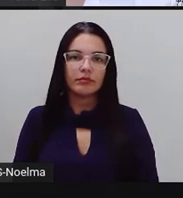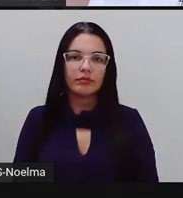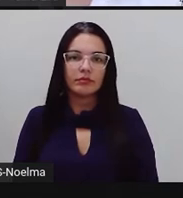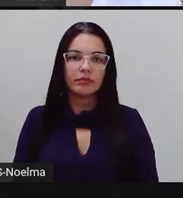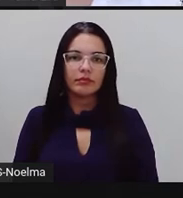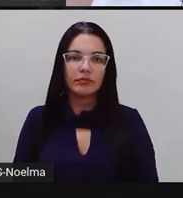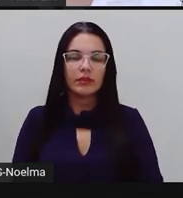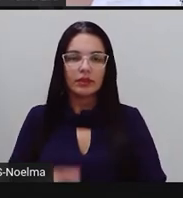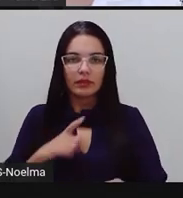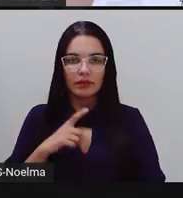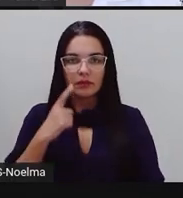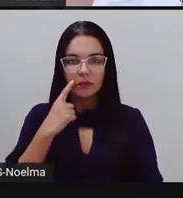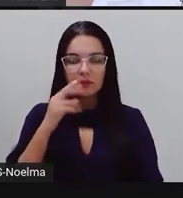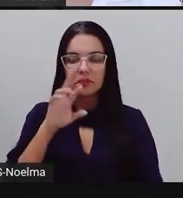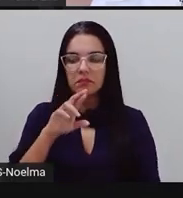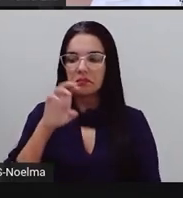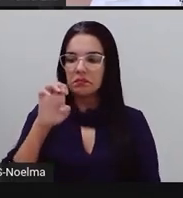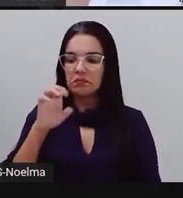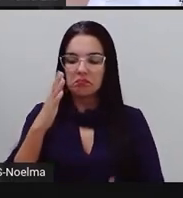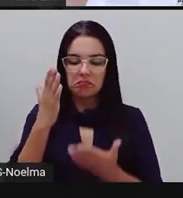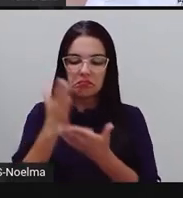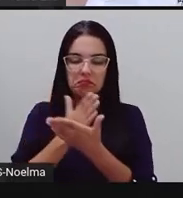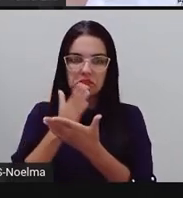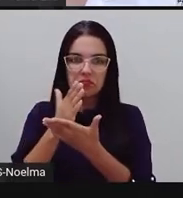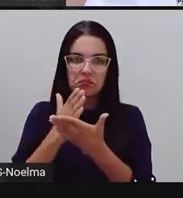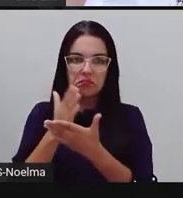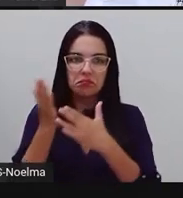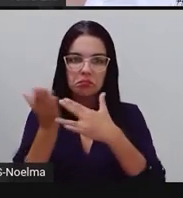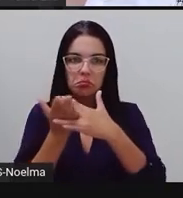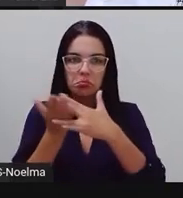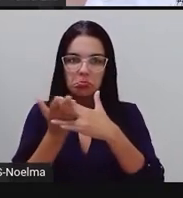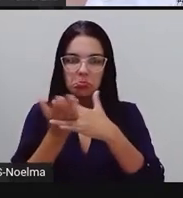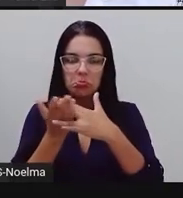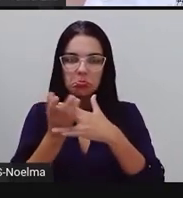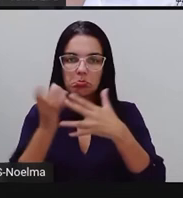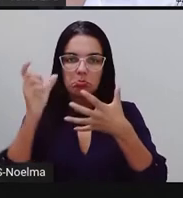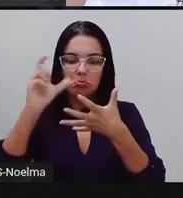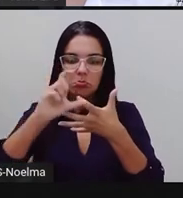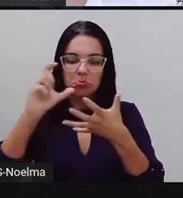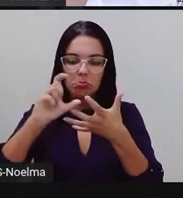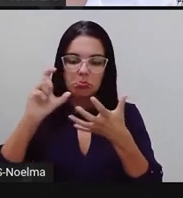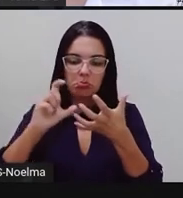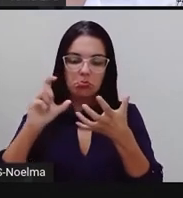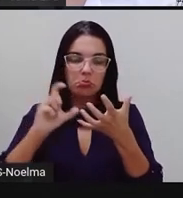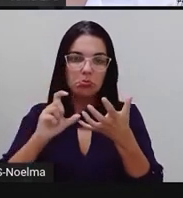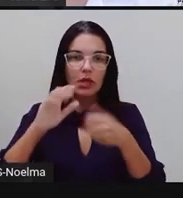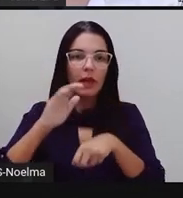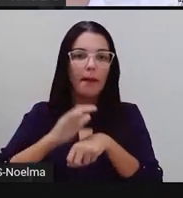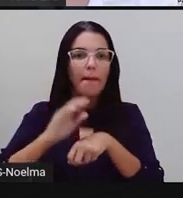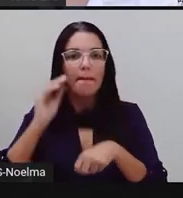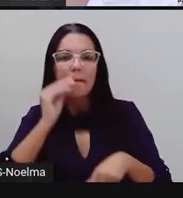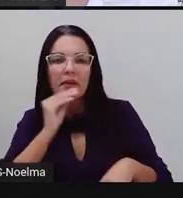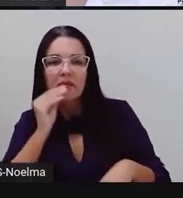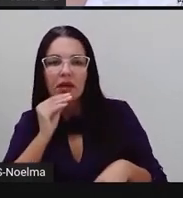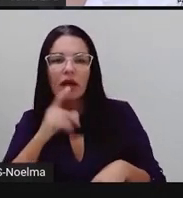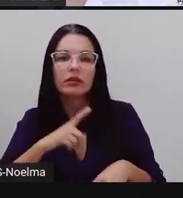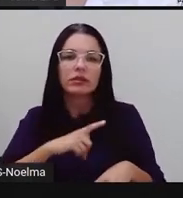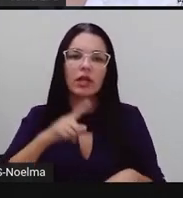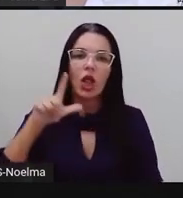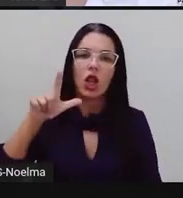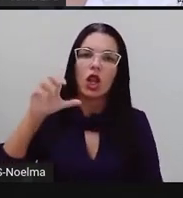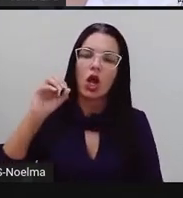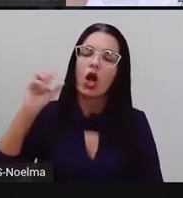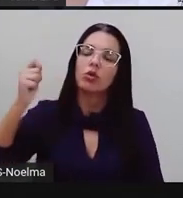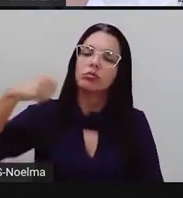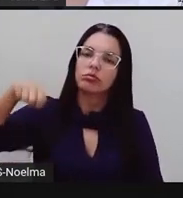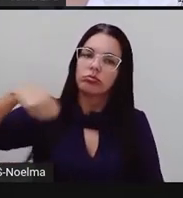ó. AMARÉLO. Então, como essa sílaba aqui, que tem o som de U, é mais fraca, eu coloquei com O.